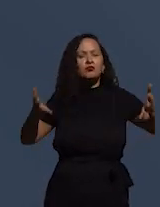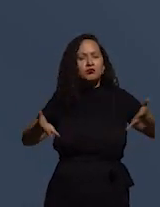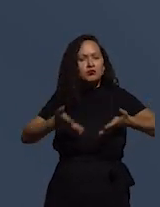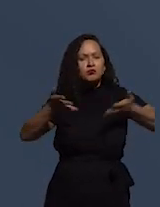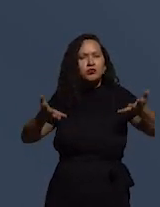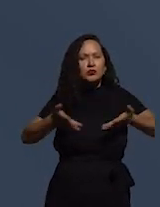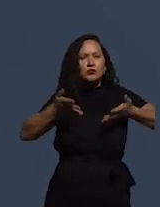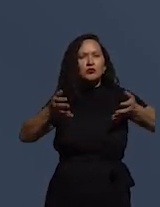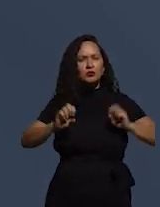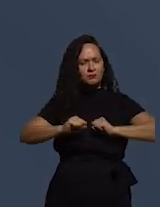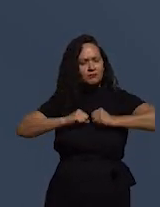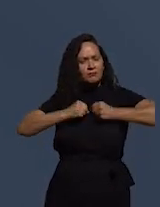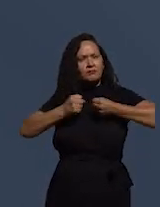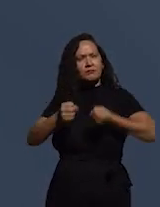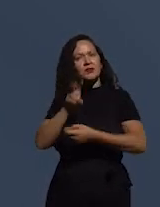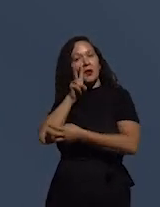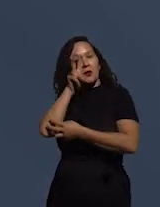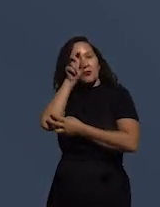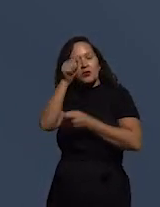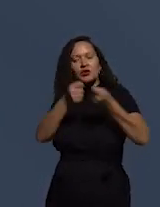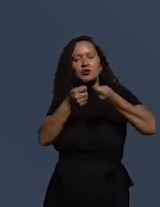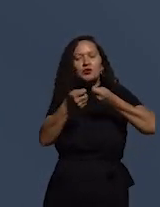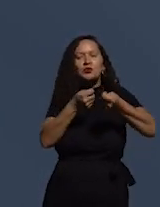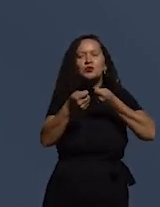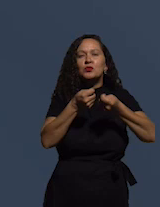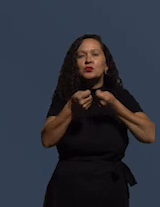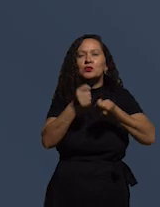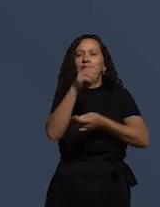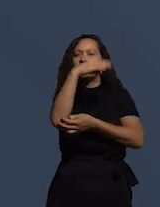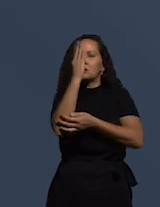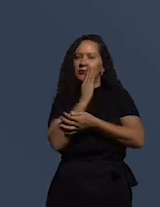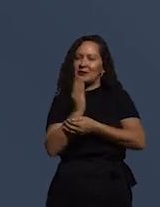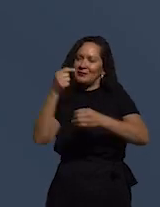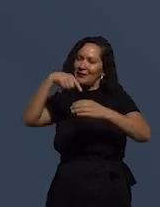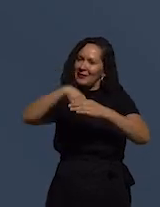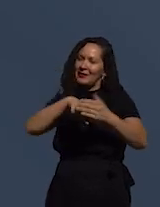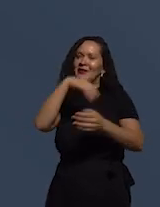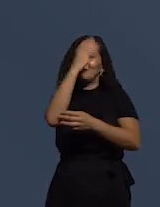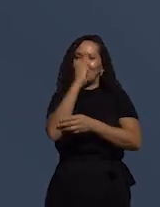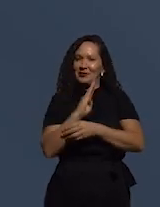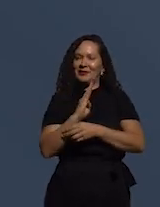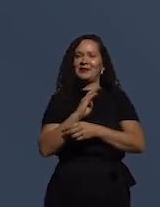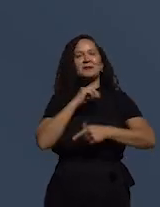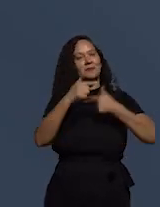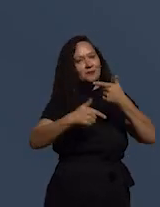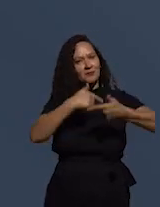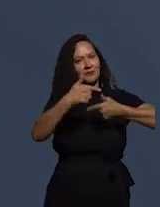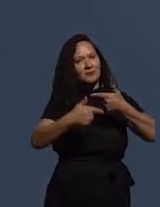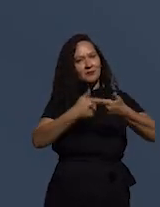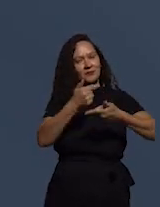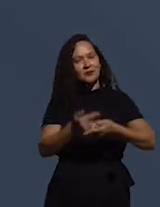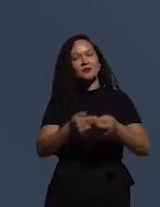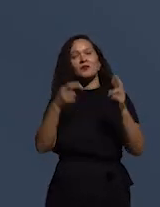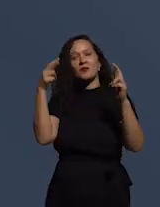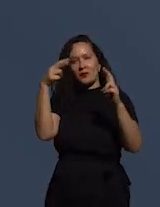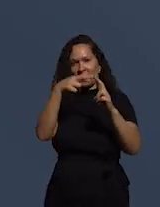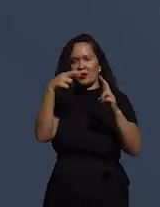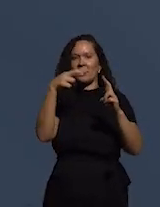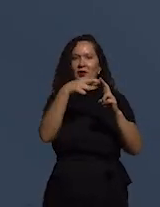o fortalecimento do controle interno no Brasil em uma atuação de representação,